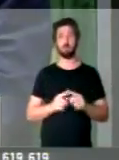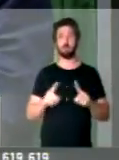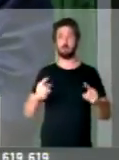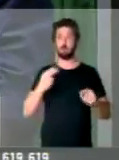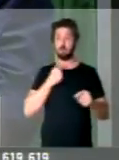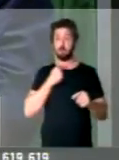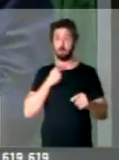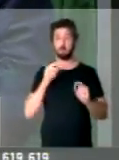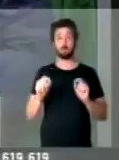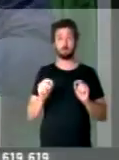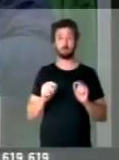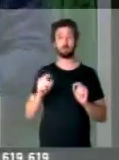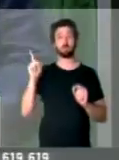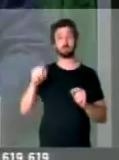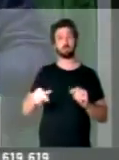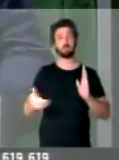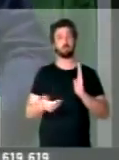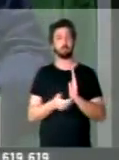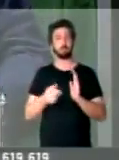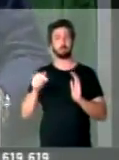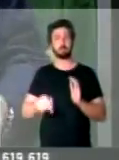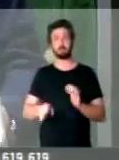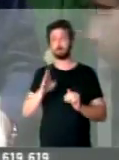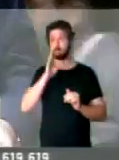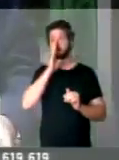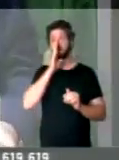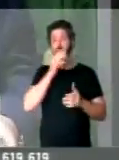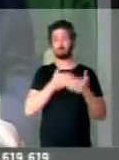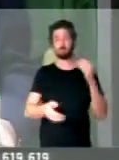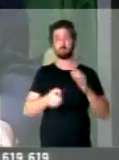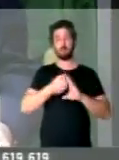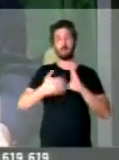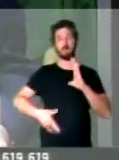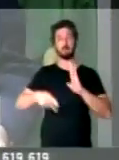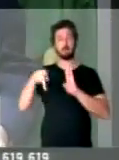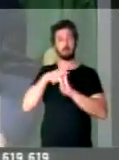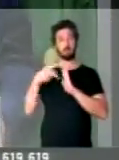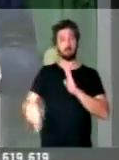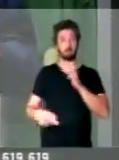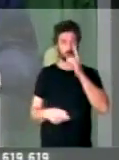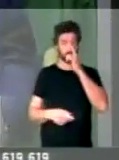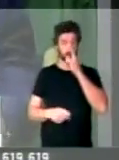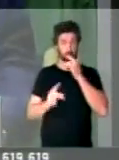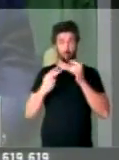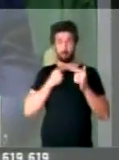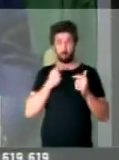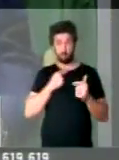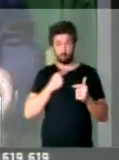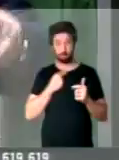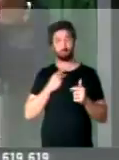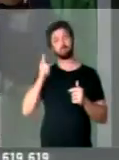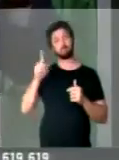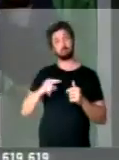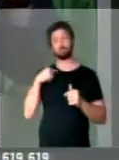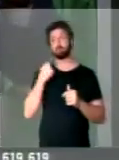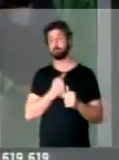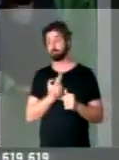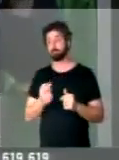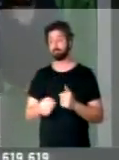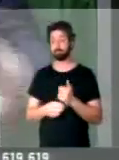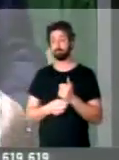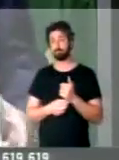não pode é essa casa ser descaracterizada. O que não pode é nós